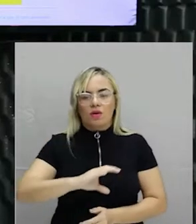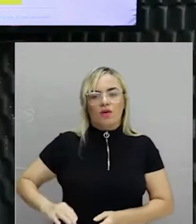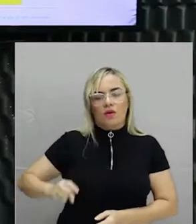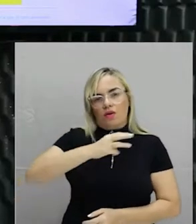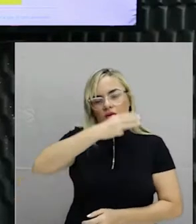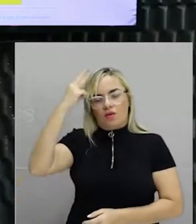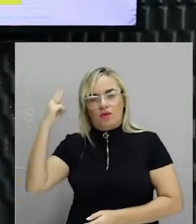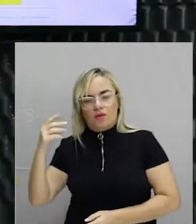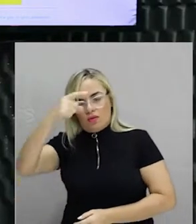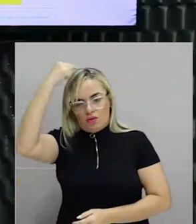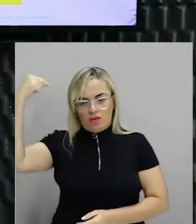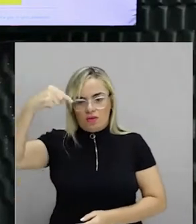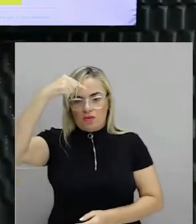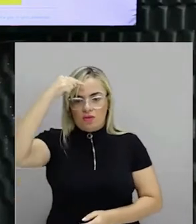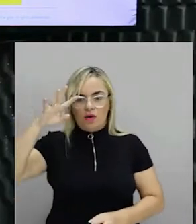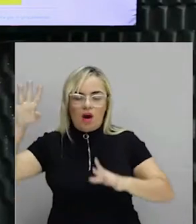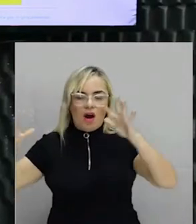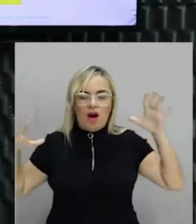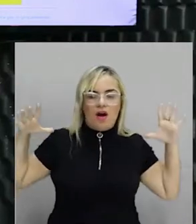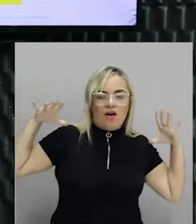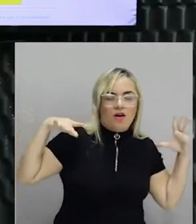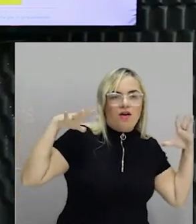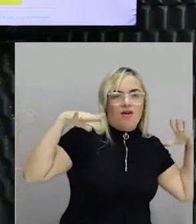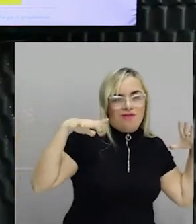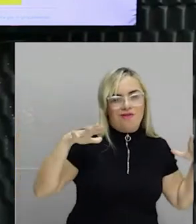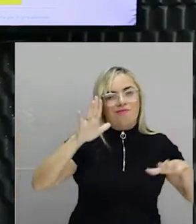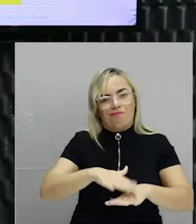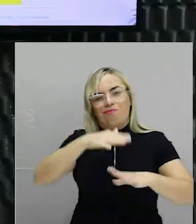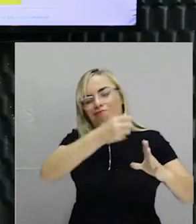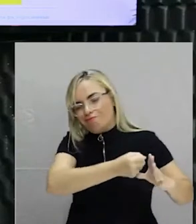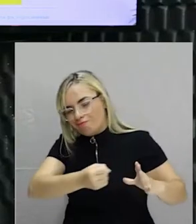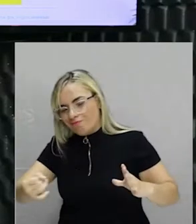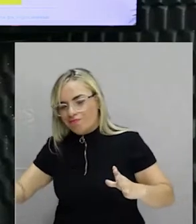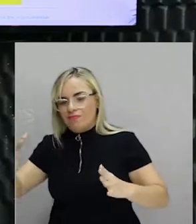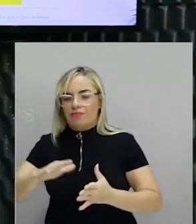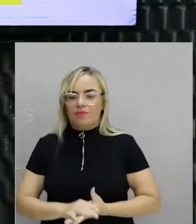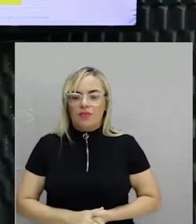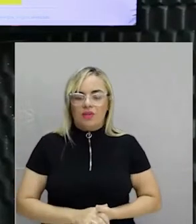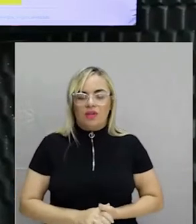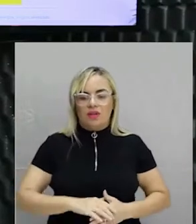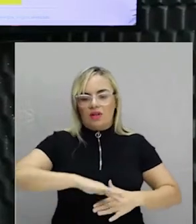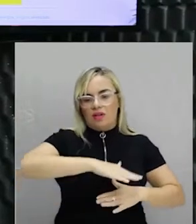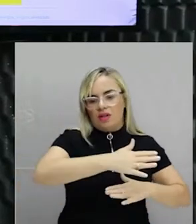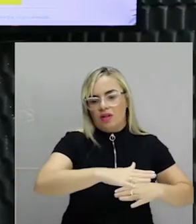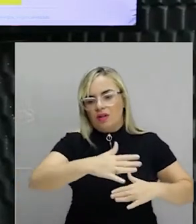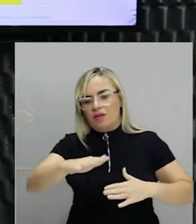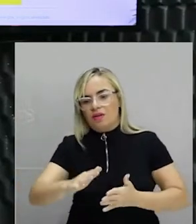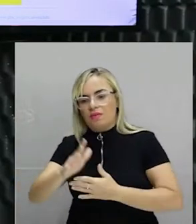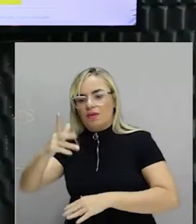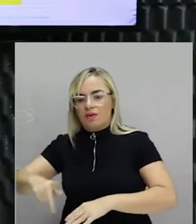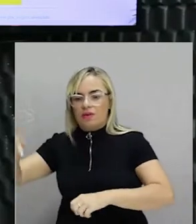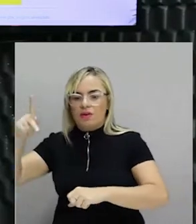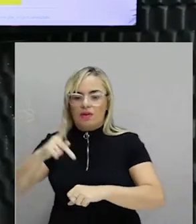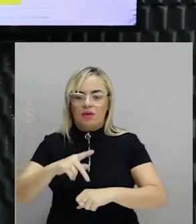santos. Imaginárias, anjo, anjo, anjo, anjinho, anjinho, anjinho, mais anjinho. Relevos, talhas, geralmente feitas em